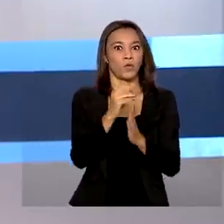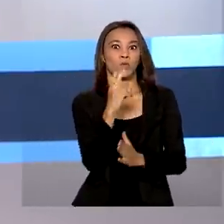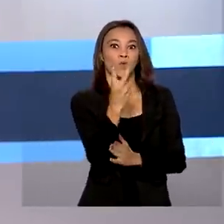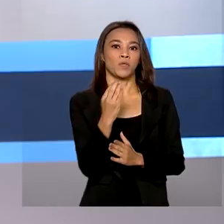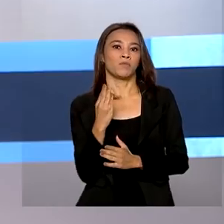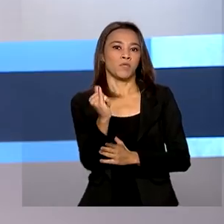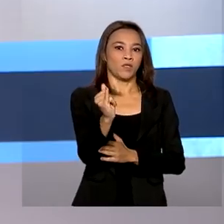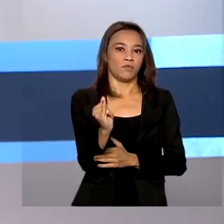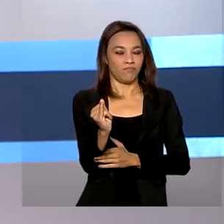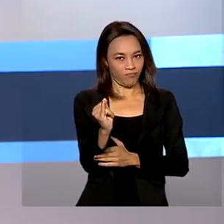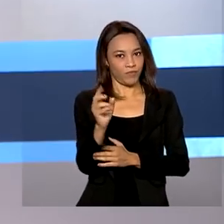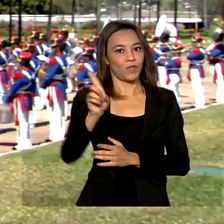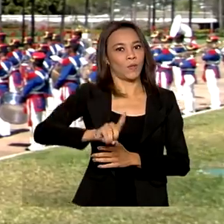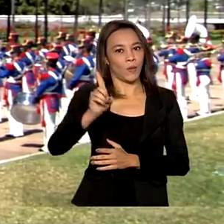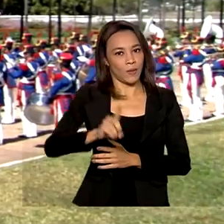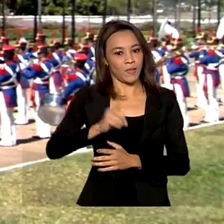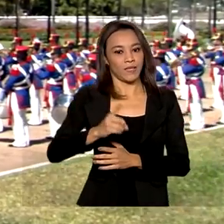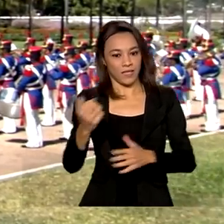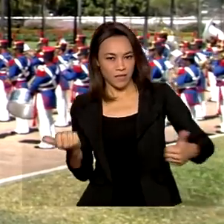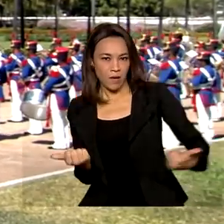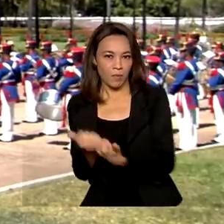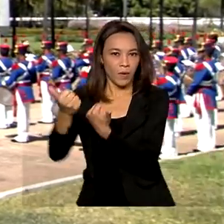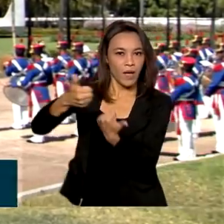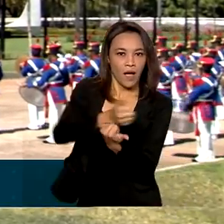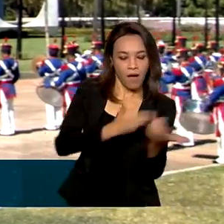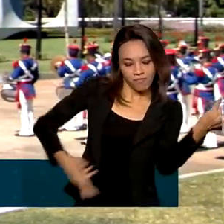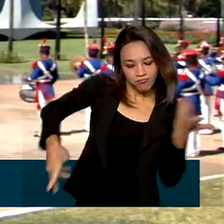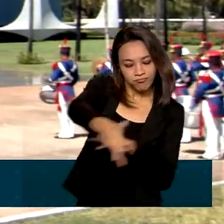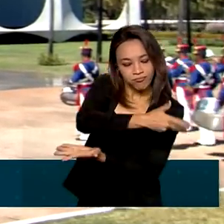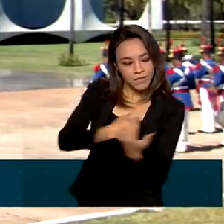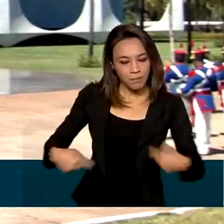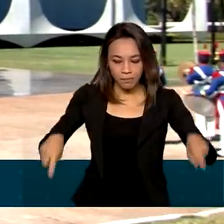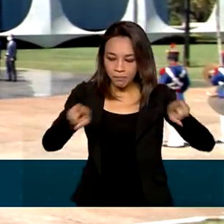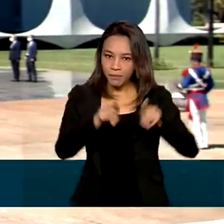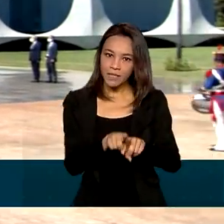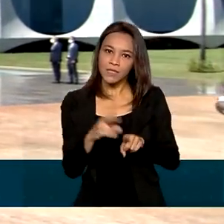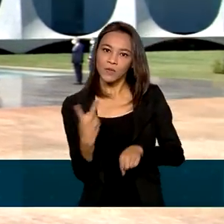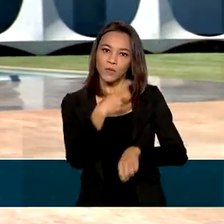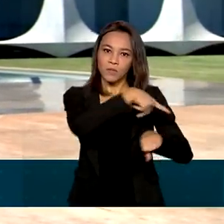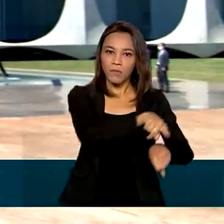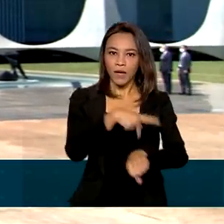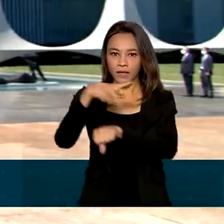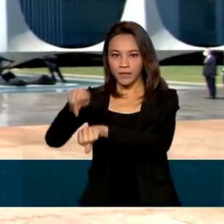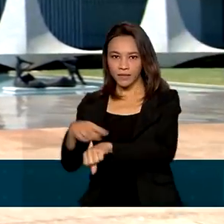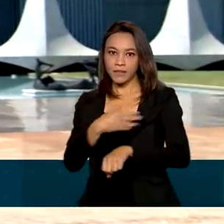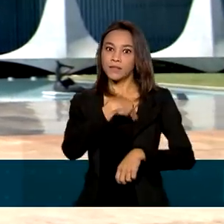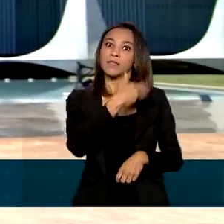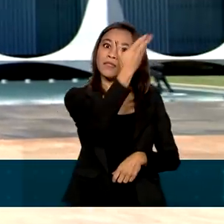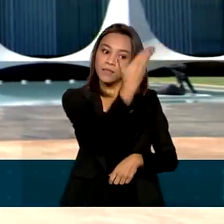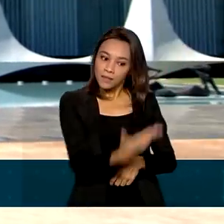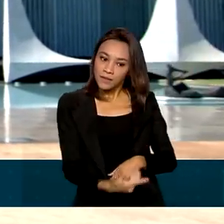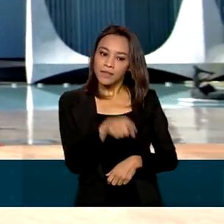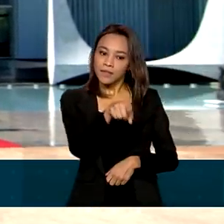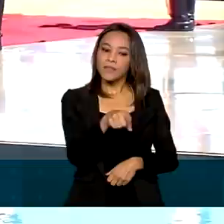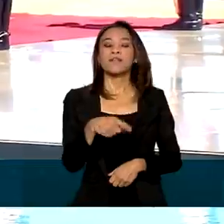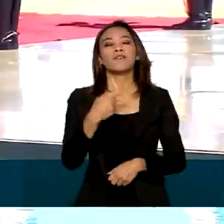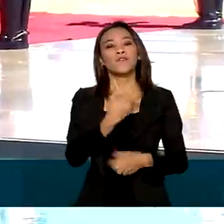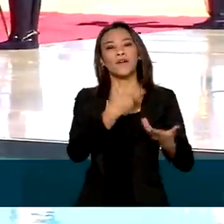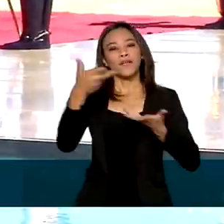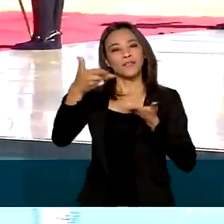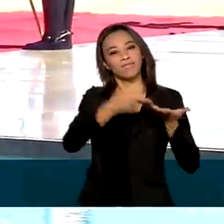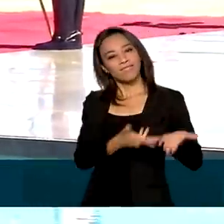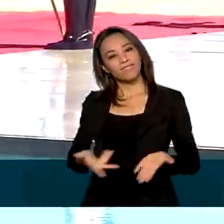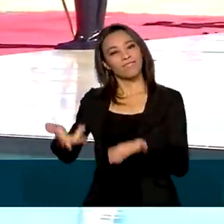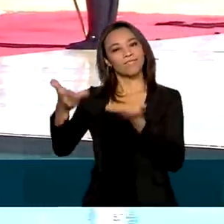dólares. E para reforçar esta parceria, o presidente de Portugal, Marcelo Rebelo de Souza, foi recebido nesta segunda-feira